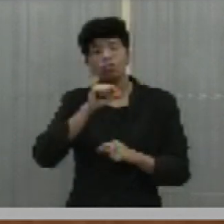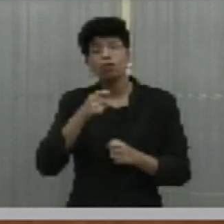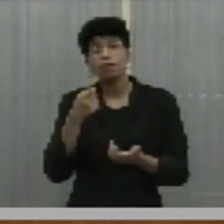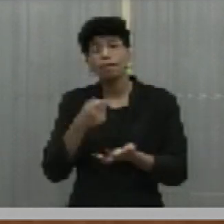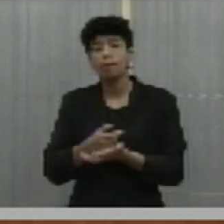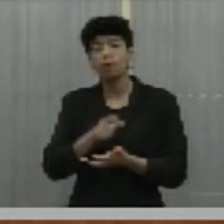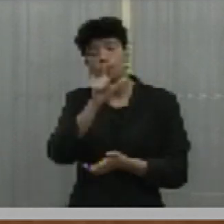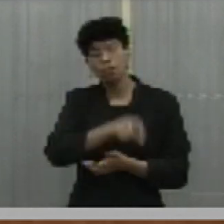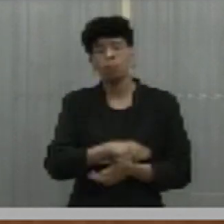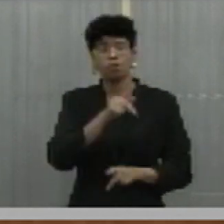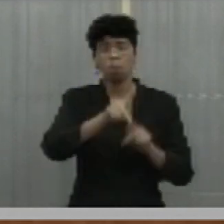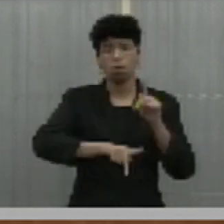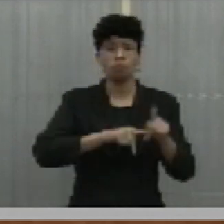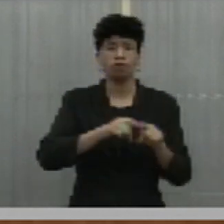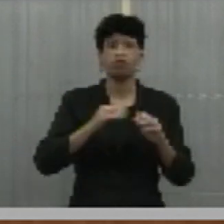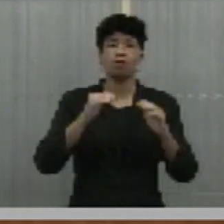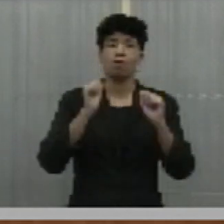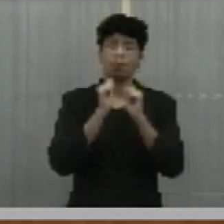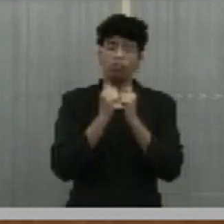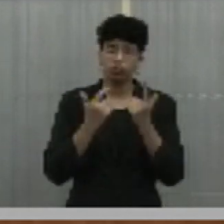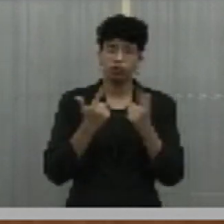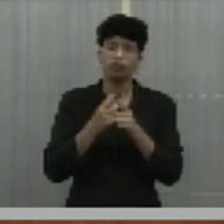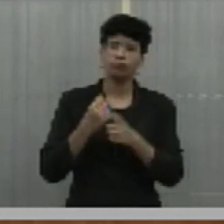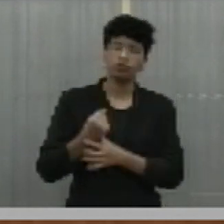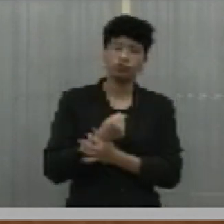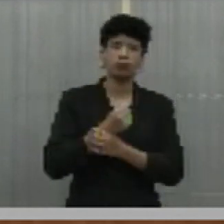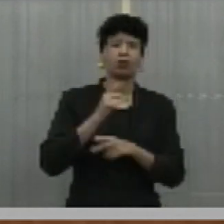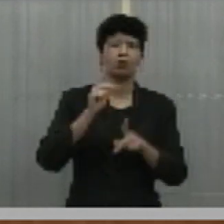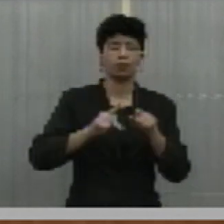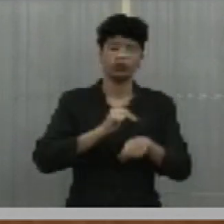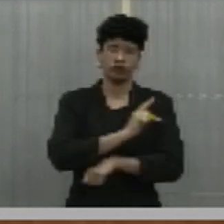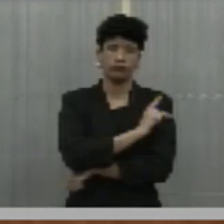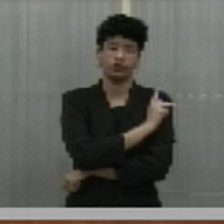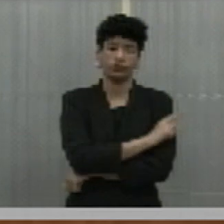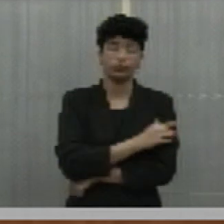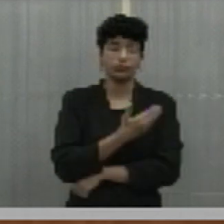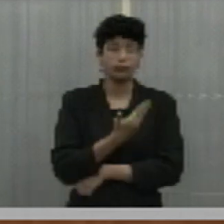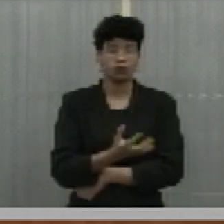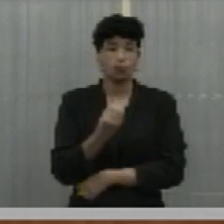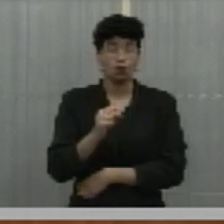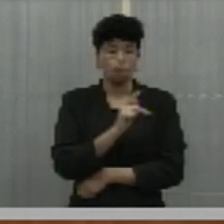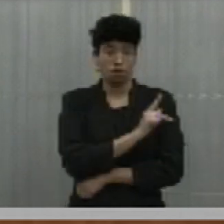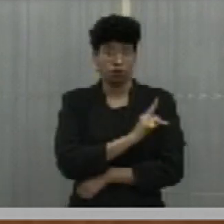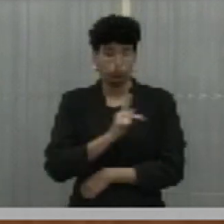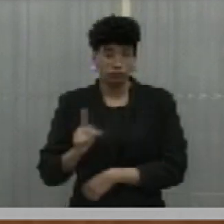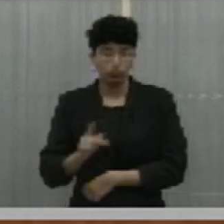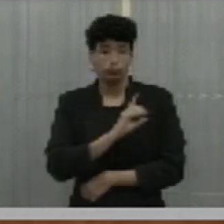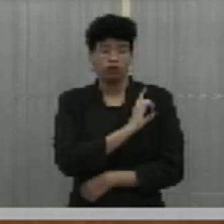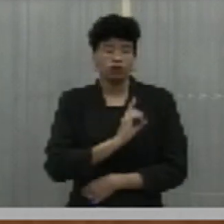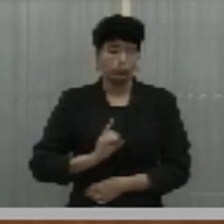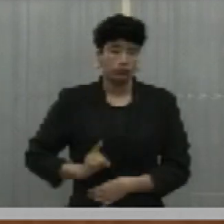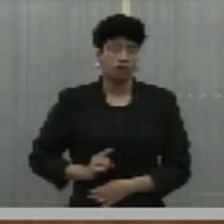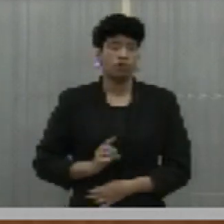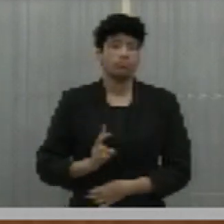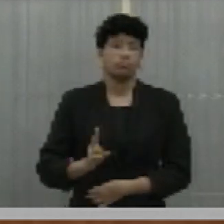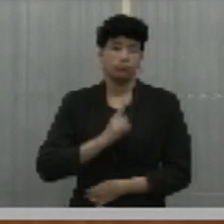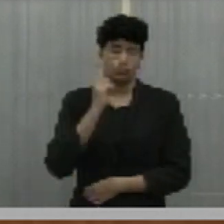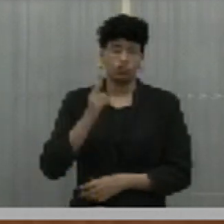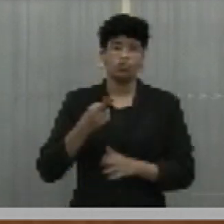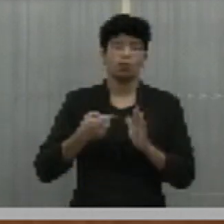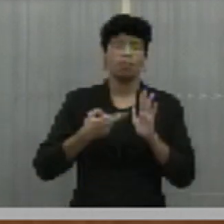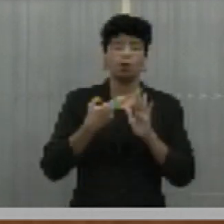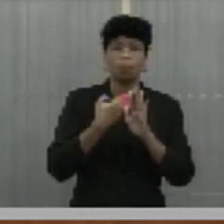Essa Casa vai defender o povo do Piauí e V. Exª, como presidente, deputado Nerinho, como relator,